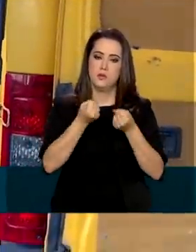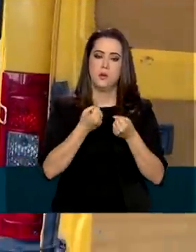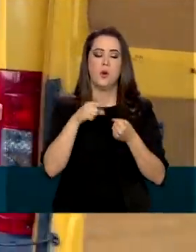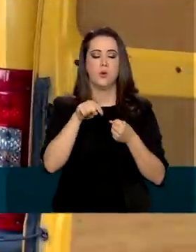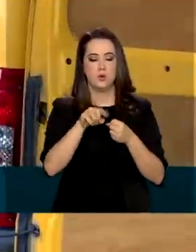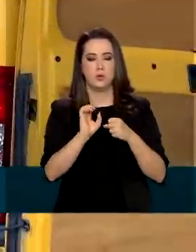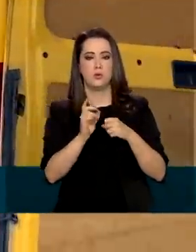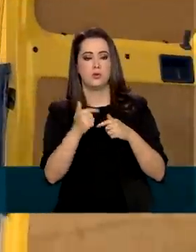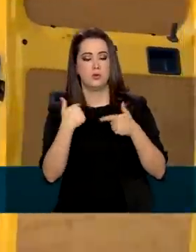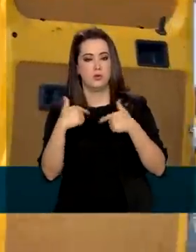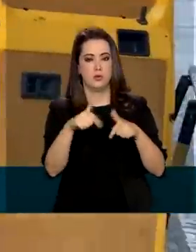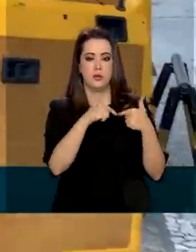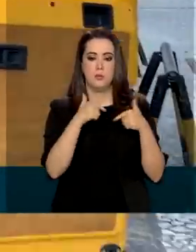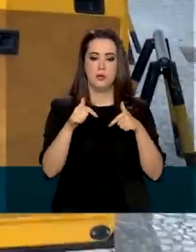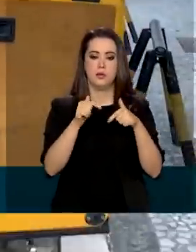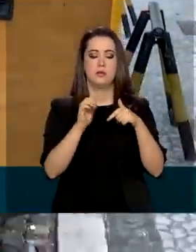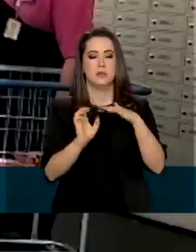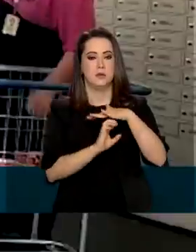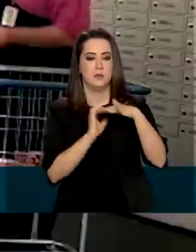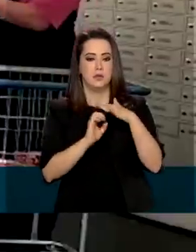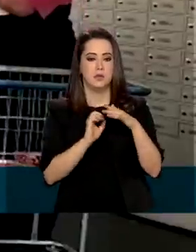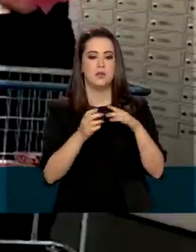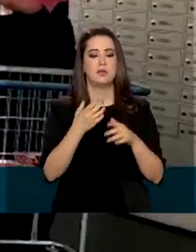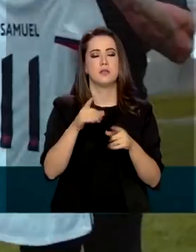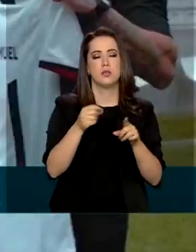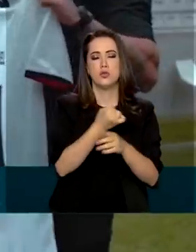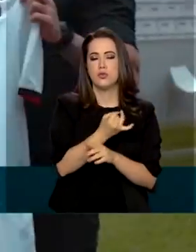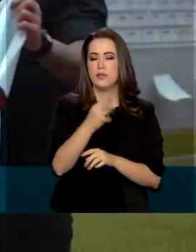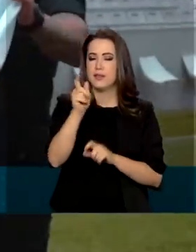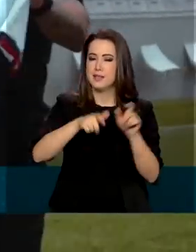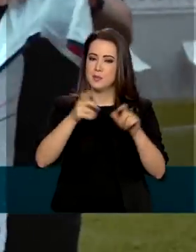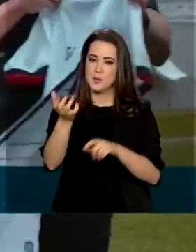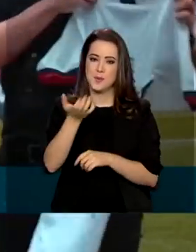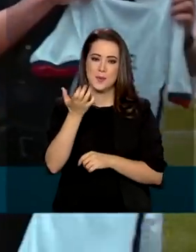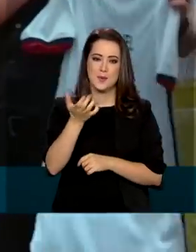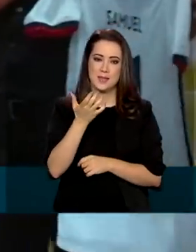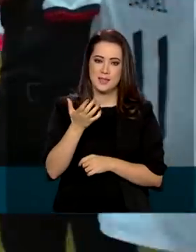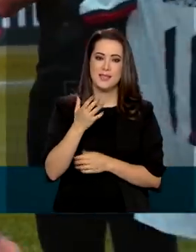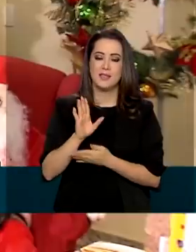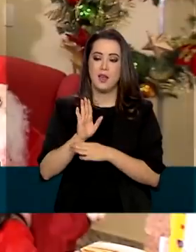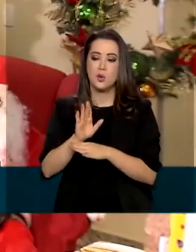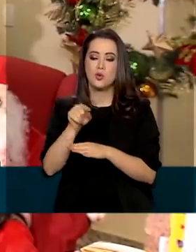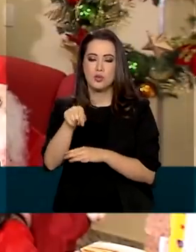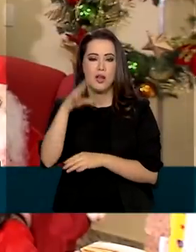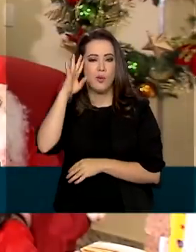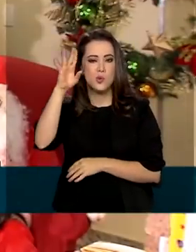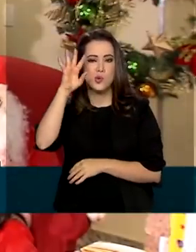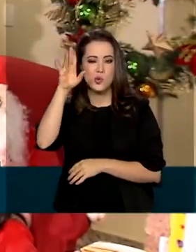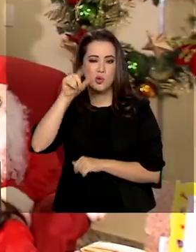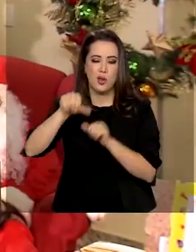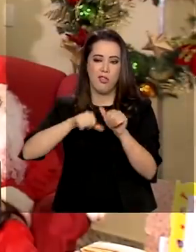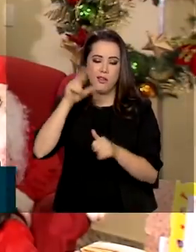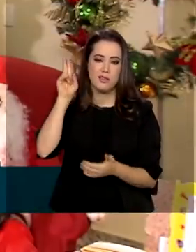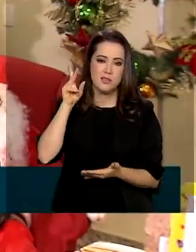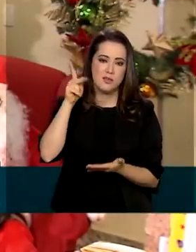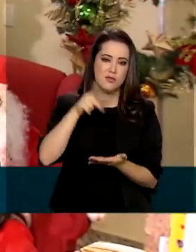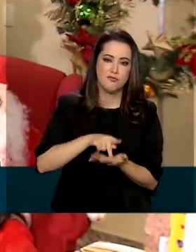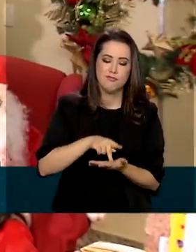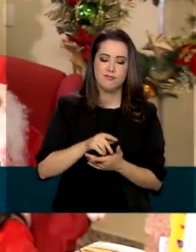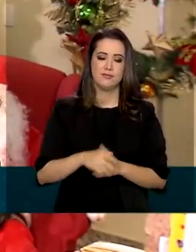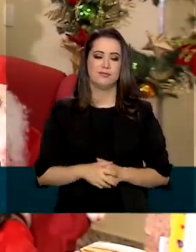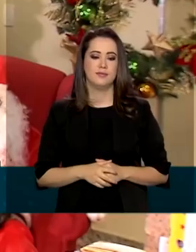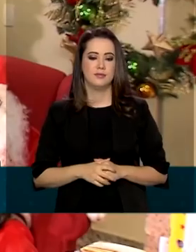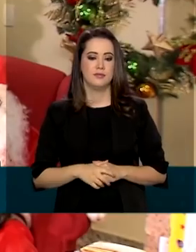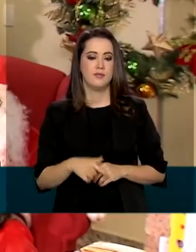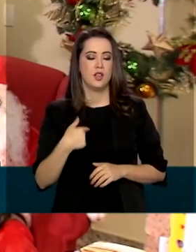empresa. E dos padrinhos e madrinhas que adotaram os sonhos dessas crianças. Com muita satisfação que a gente faz mais um ano de